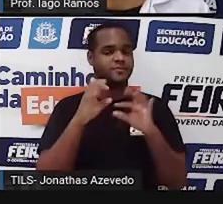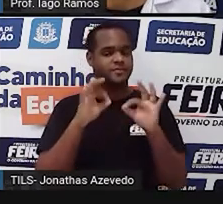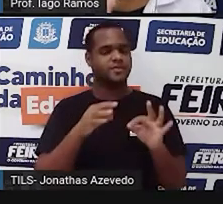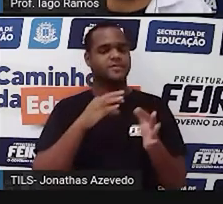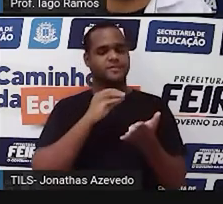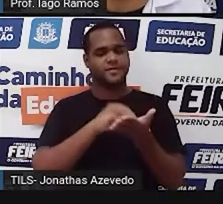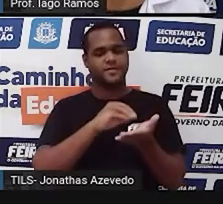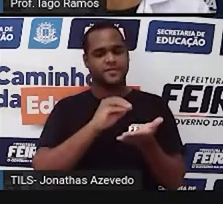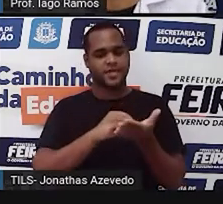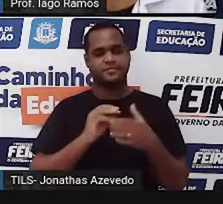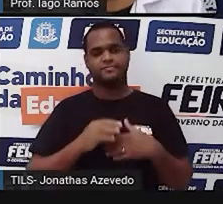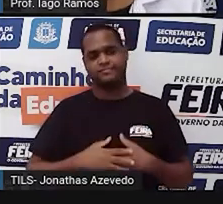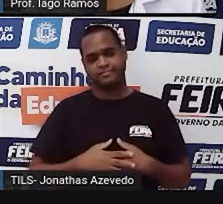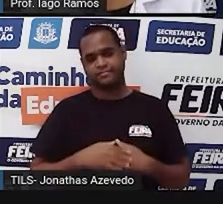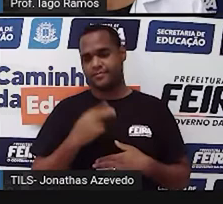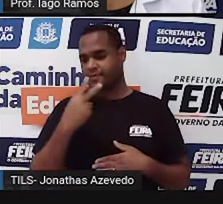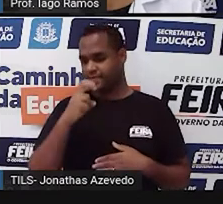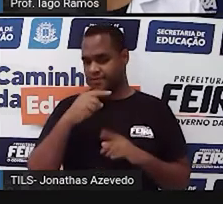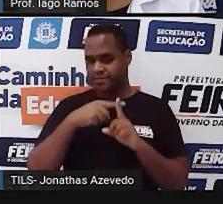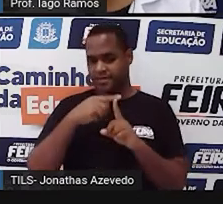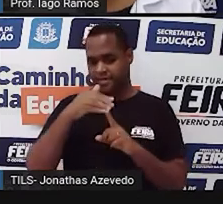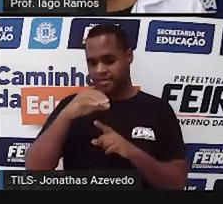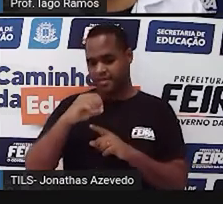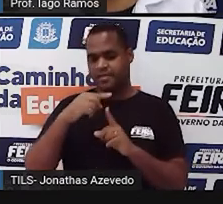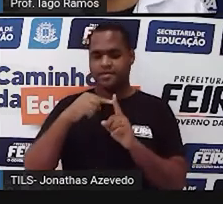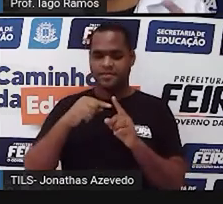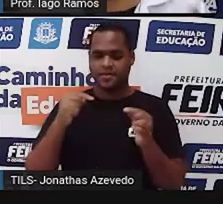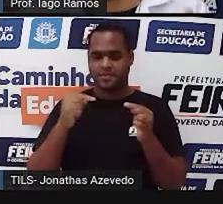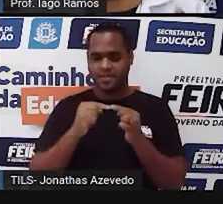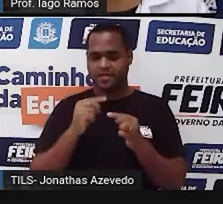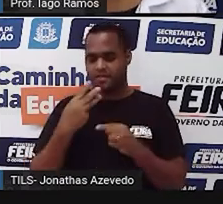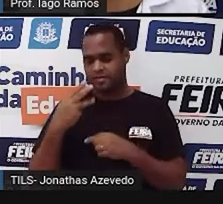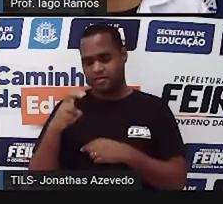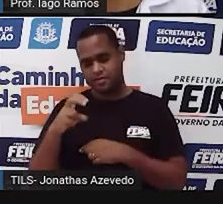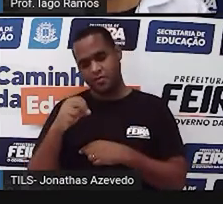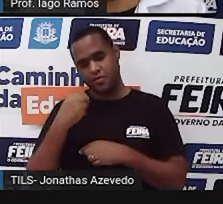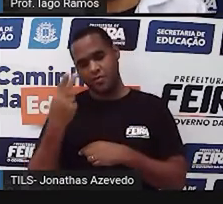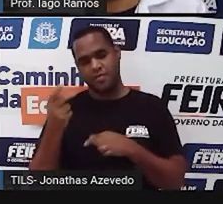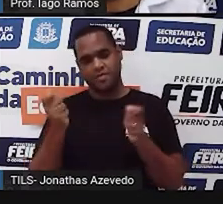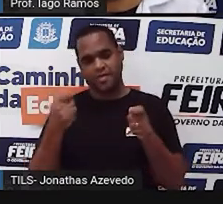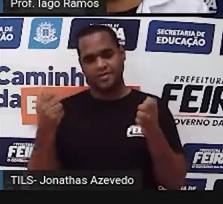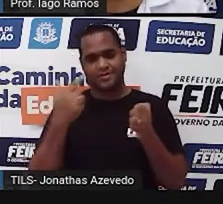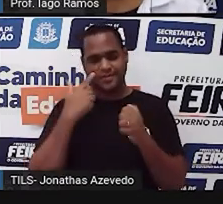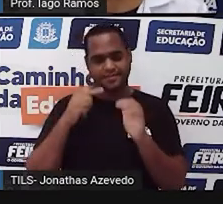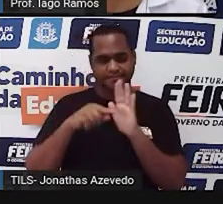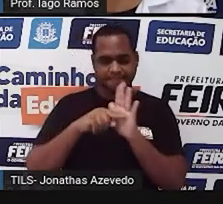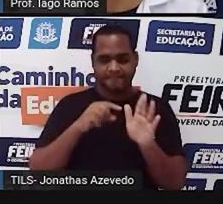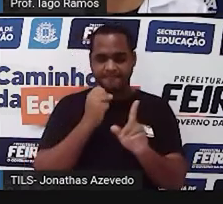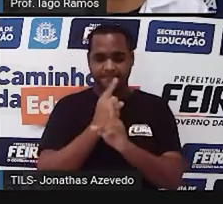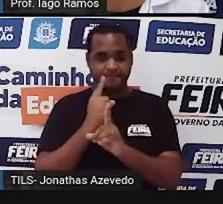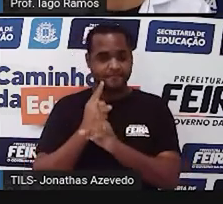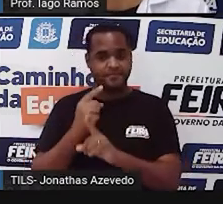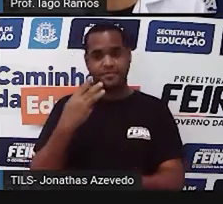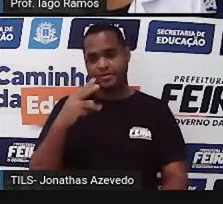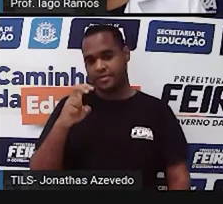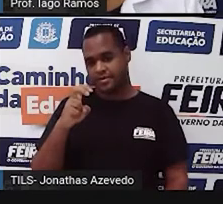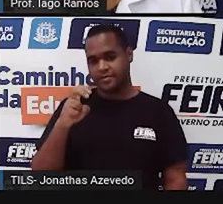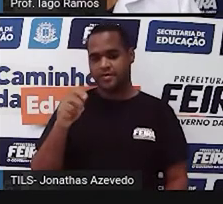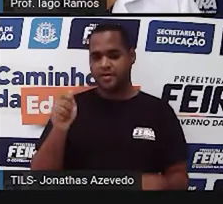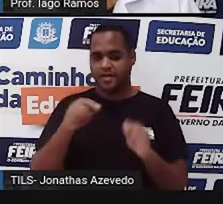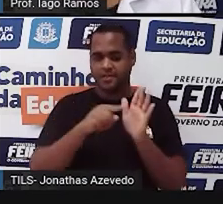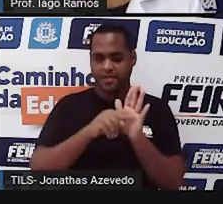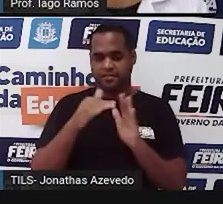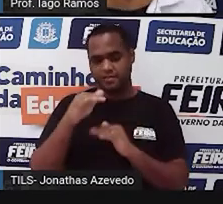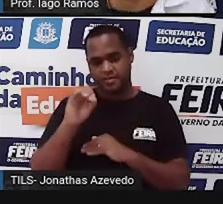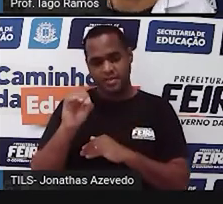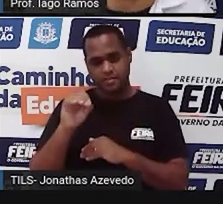né? 25 mais 10 igual a 35. Ou você poderia ter achado assim, ó, pega 35, faz menos